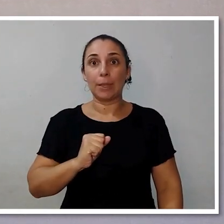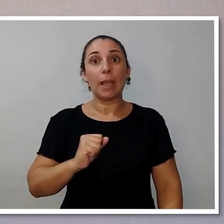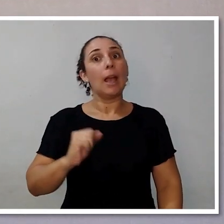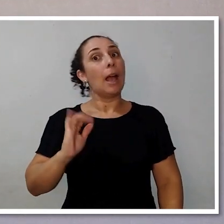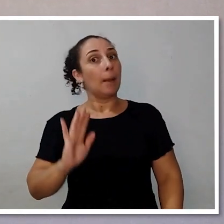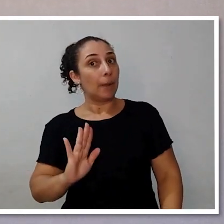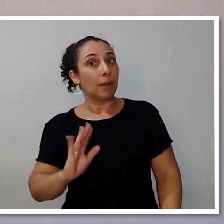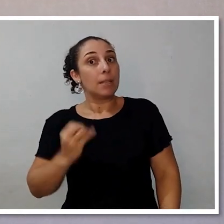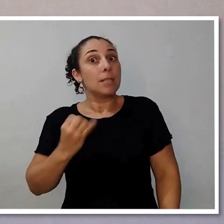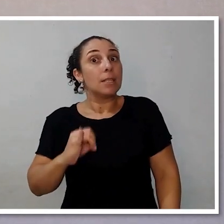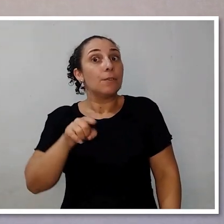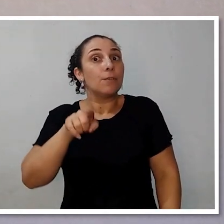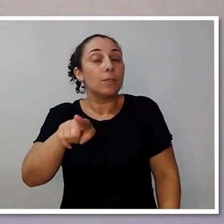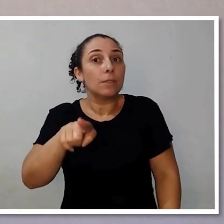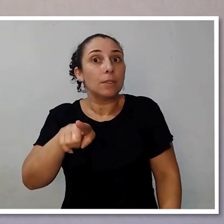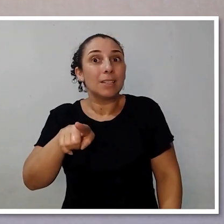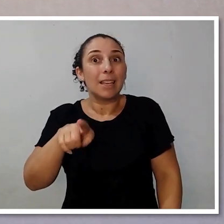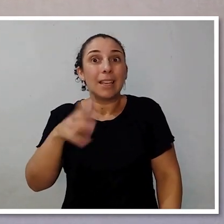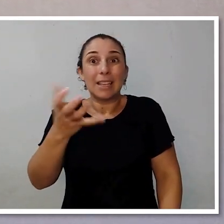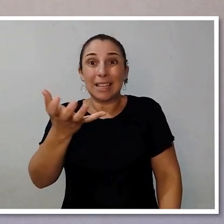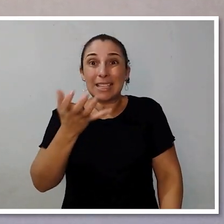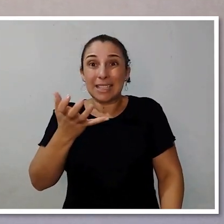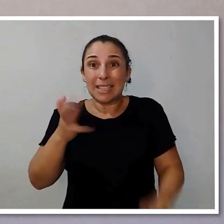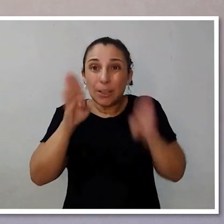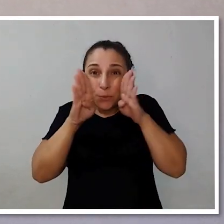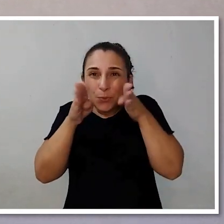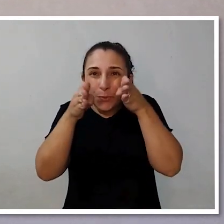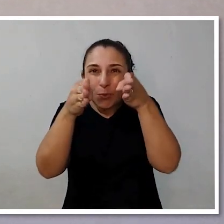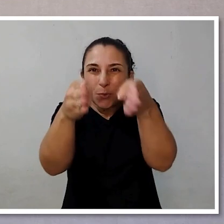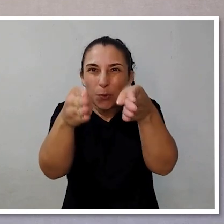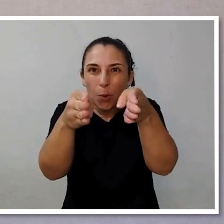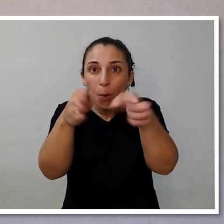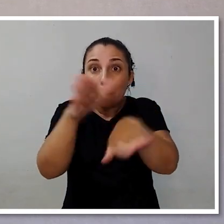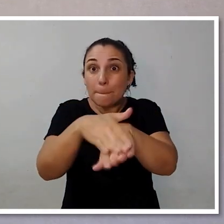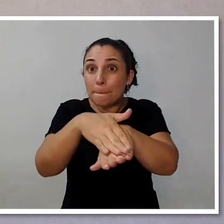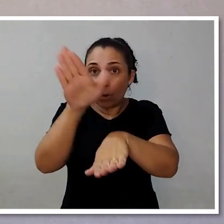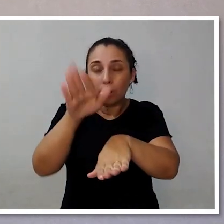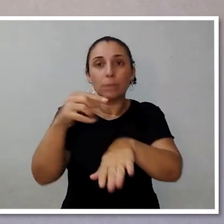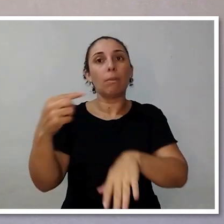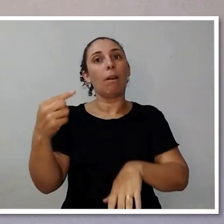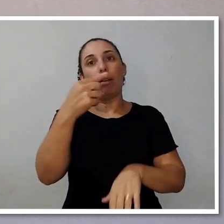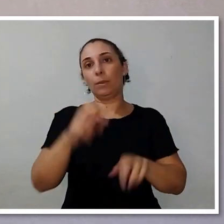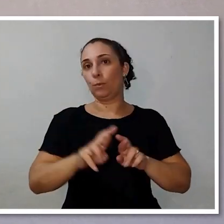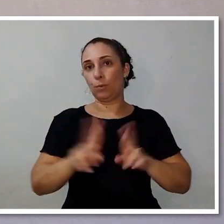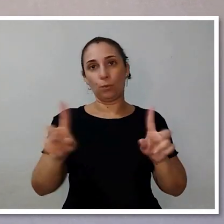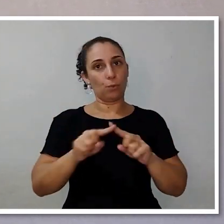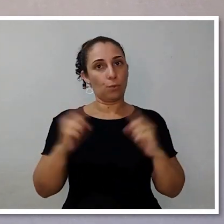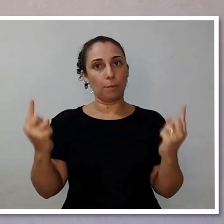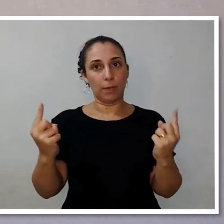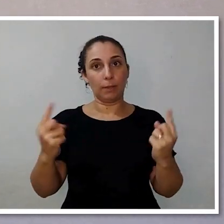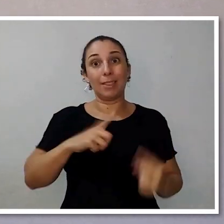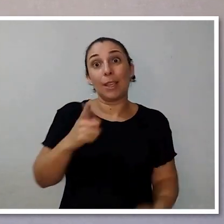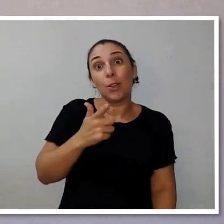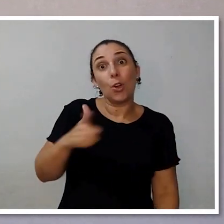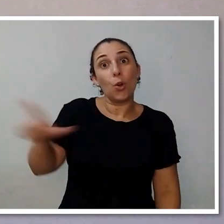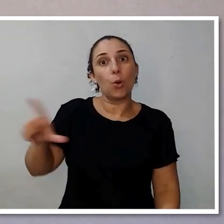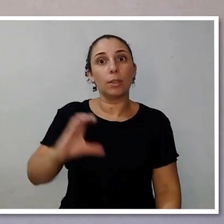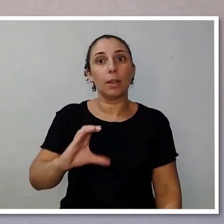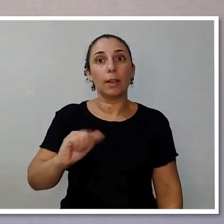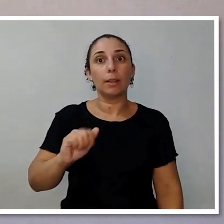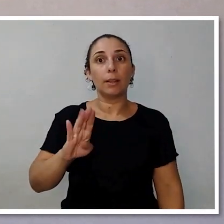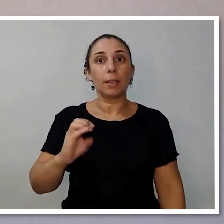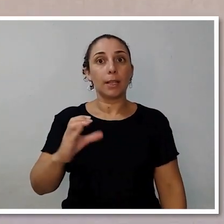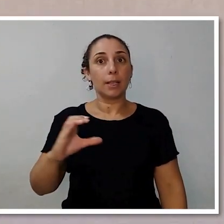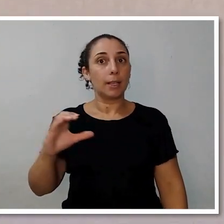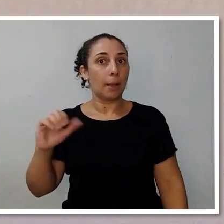quando você tiver necessidade de muita precisão nos seus pontos de interesse, nos seus pontos de foco. Nesse caso, existem outros